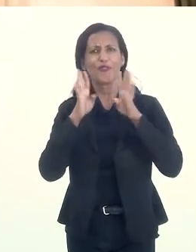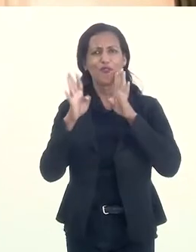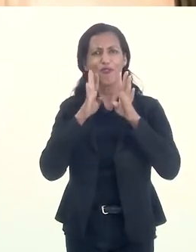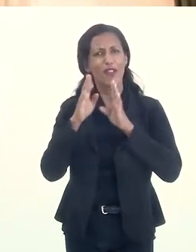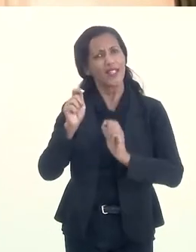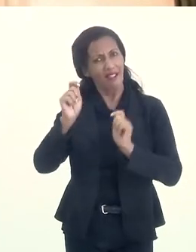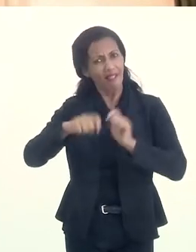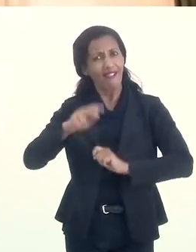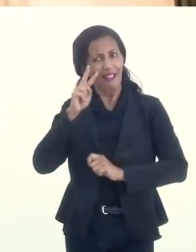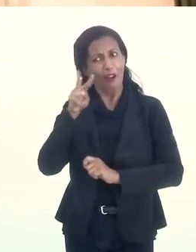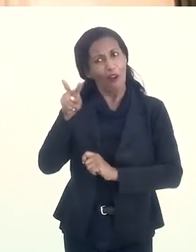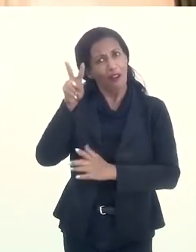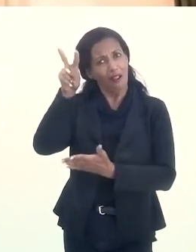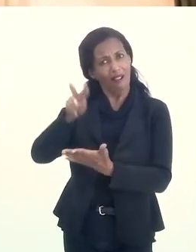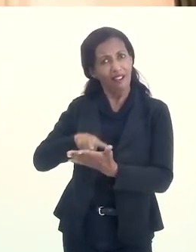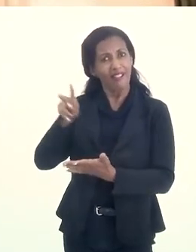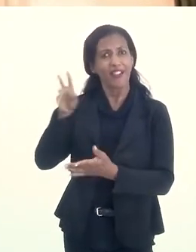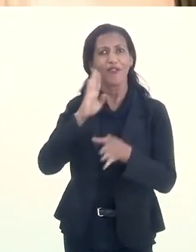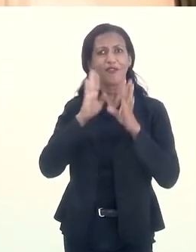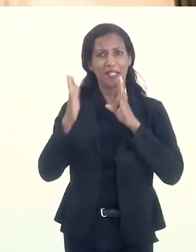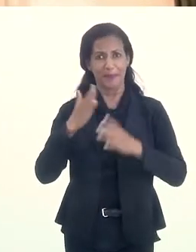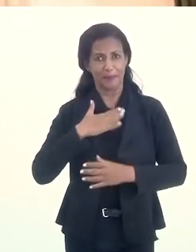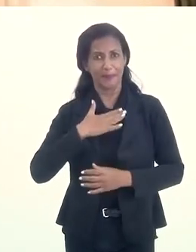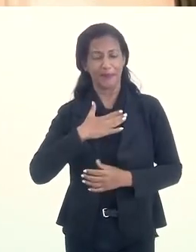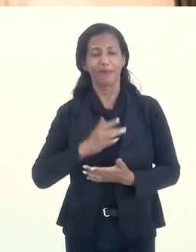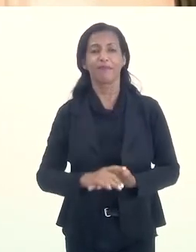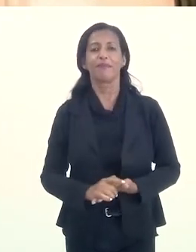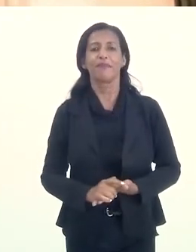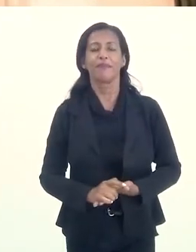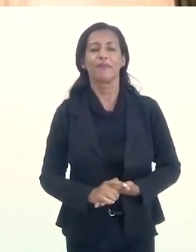Face, depois você pode dar uma olhadinha, se quiser, na minha página,